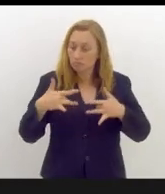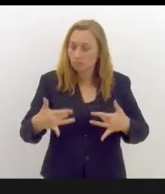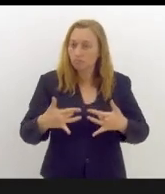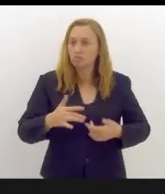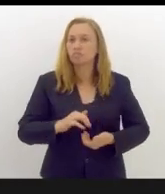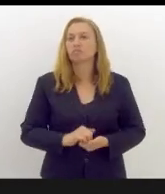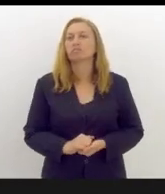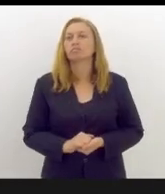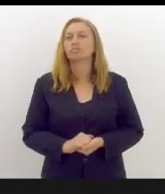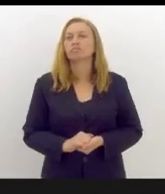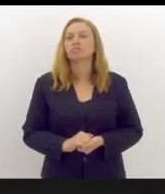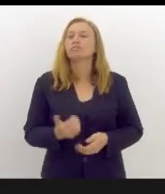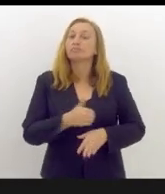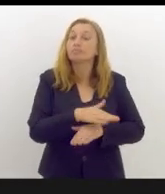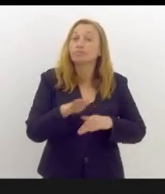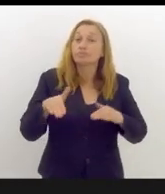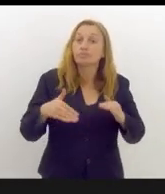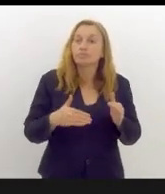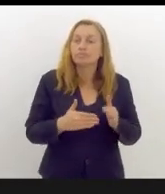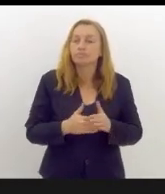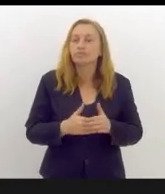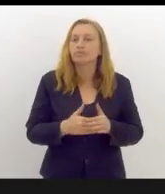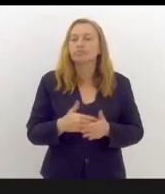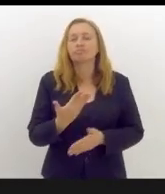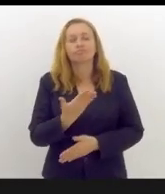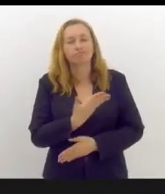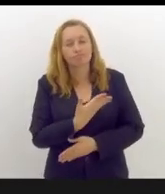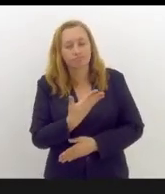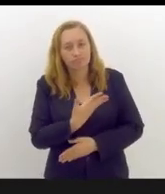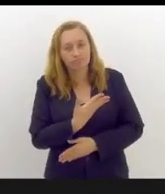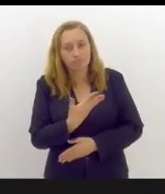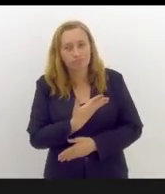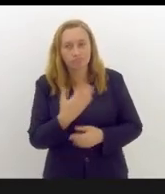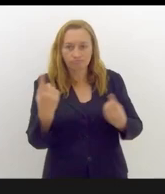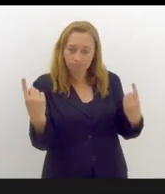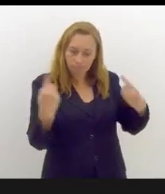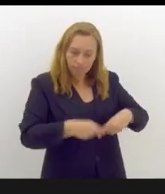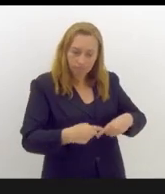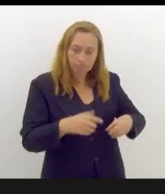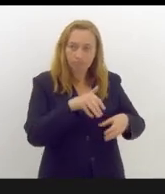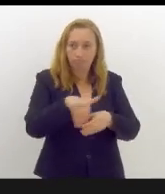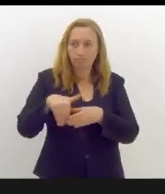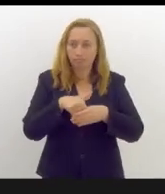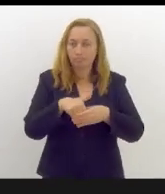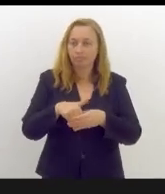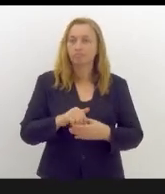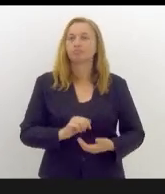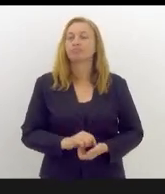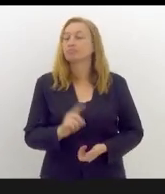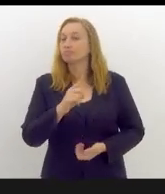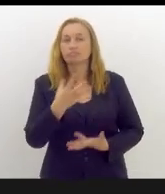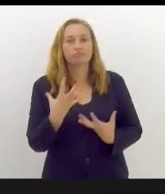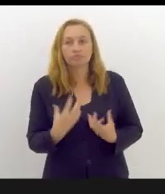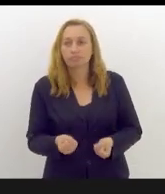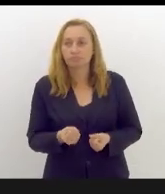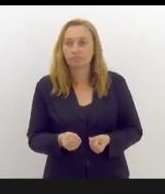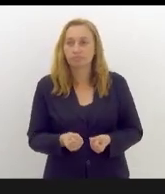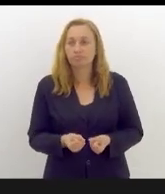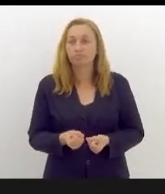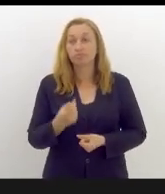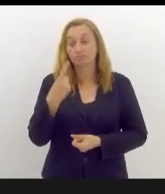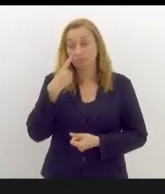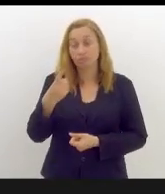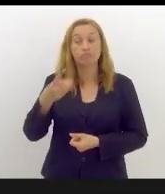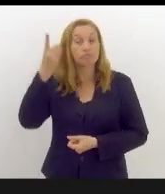com todos os companheiros que disputaram a eleição. Que é inadmissível, eu vi o Luiz Paulo